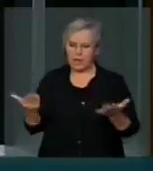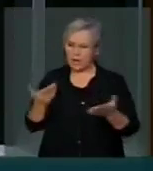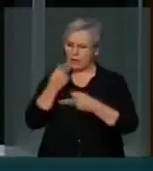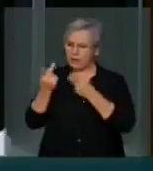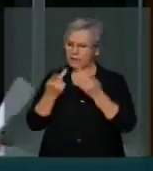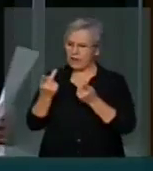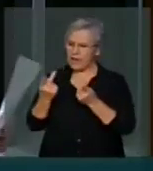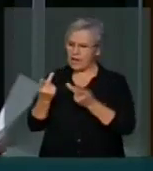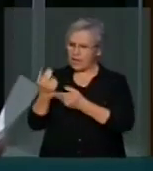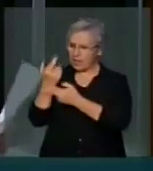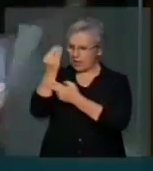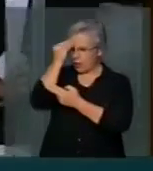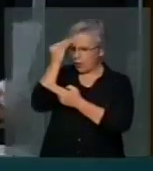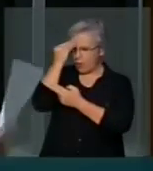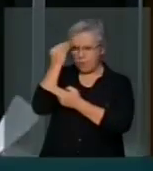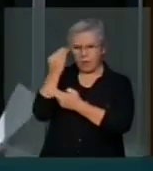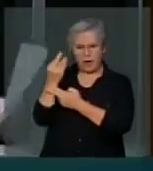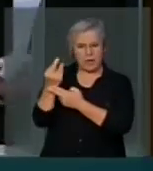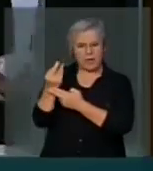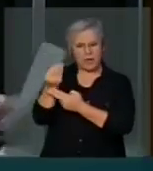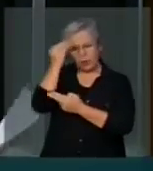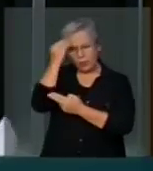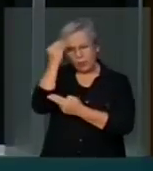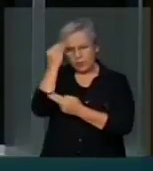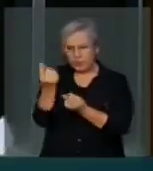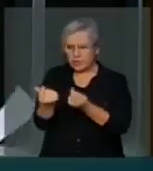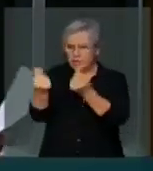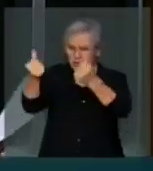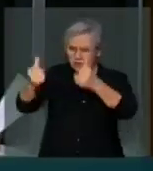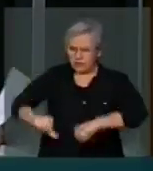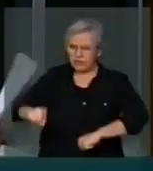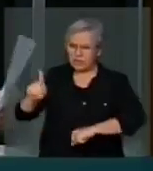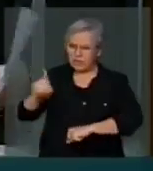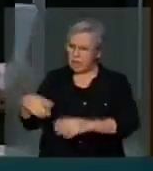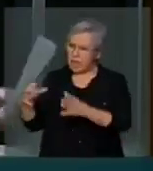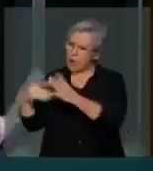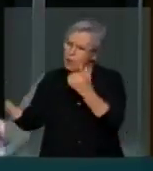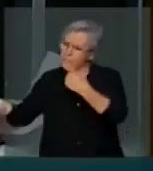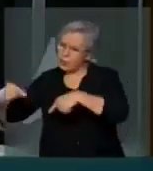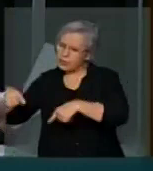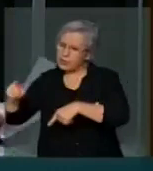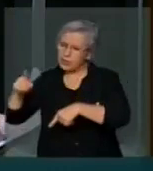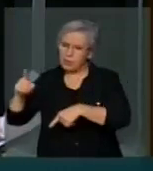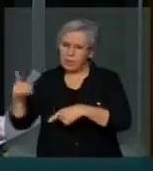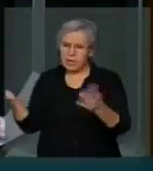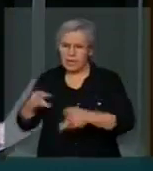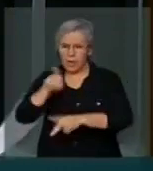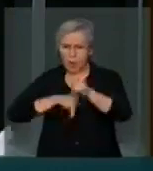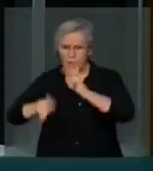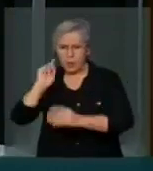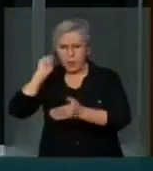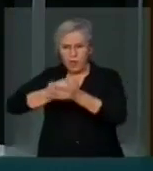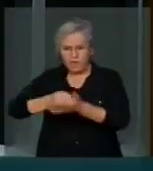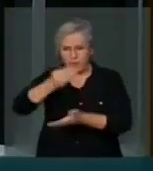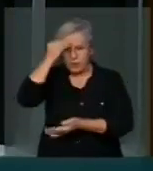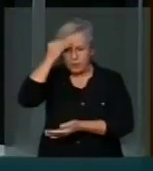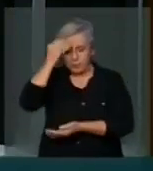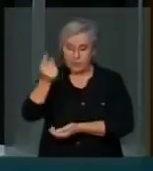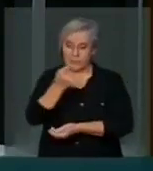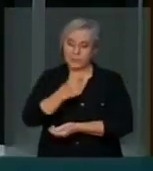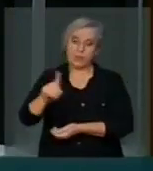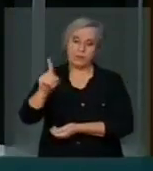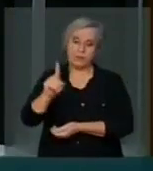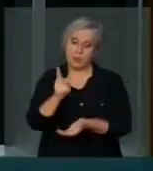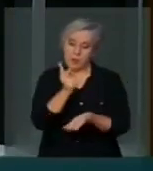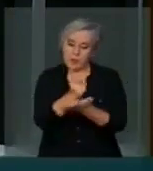oposição. Quem governa o Brasil há 13 anos é o PT. Quem governa o Brasil há 13 anos foram os mesmos que faliram a